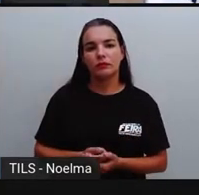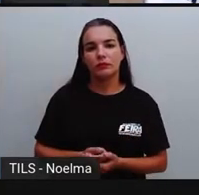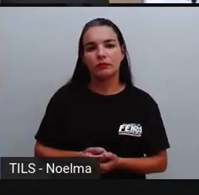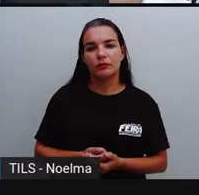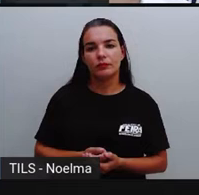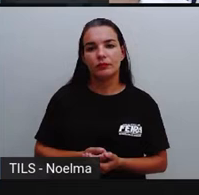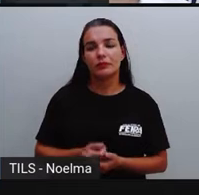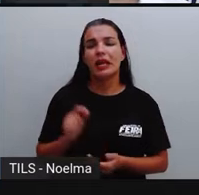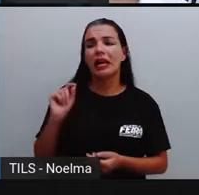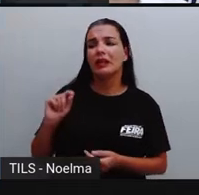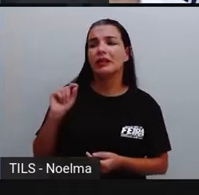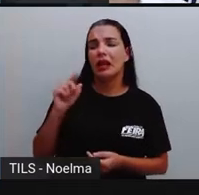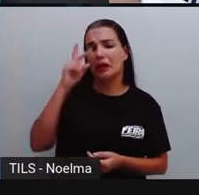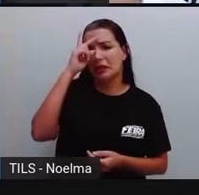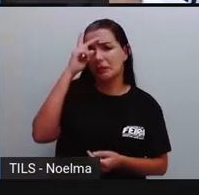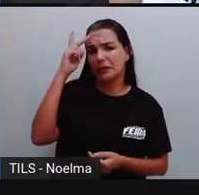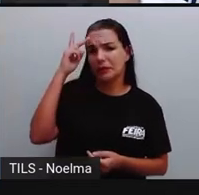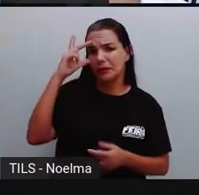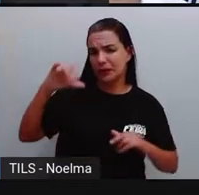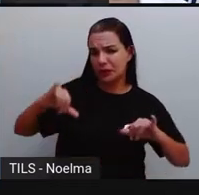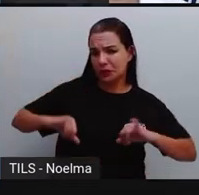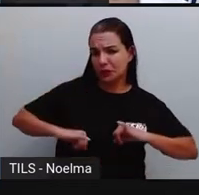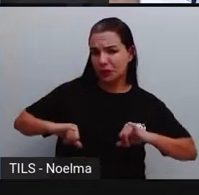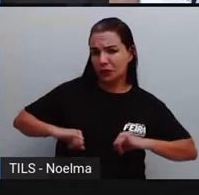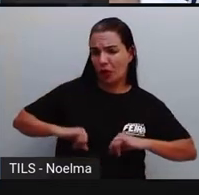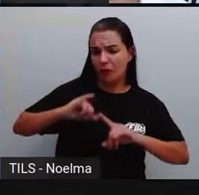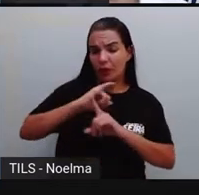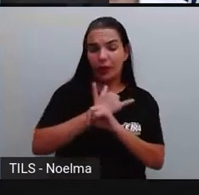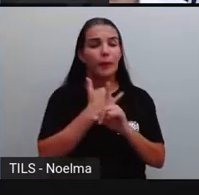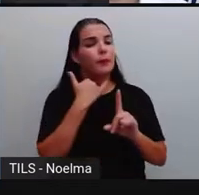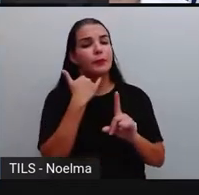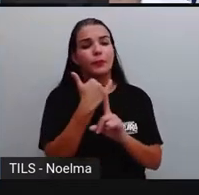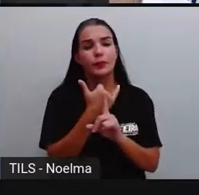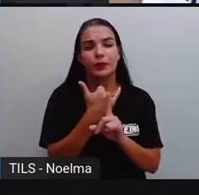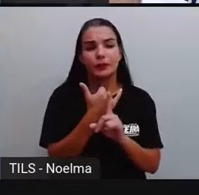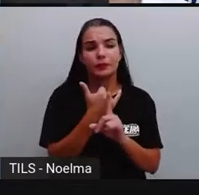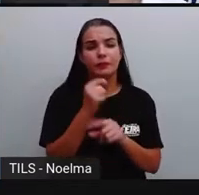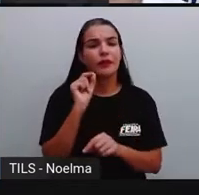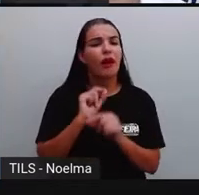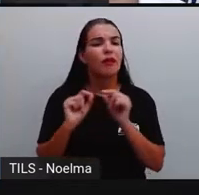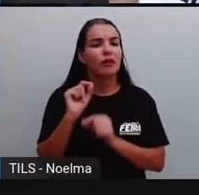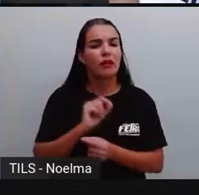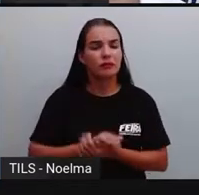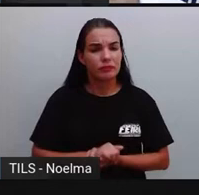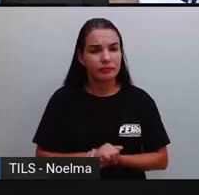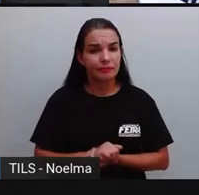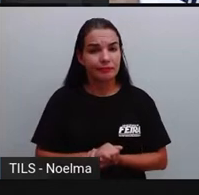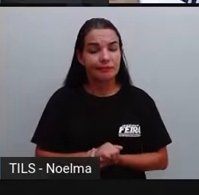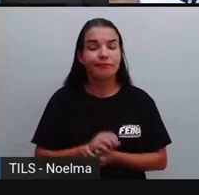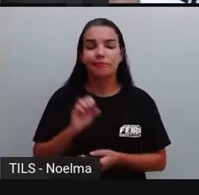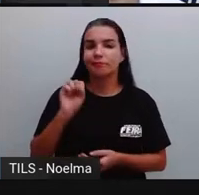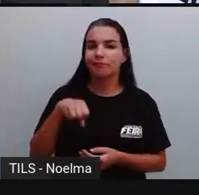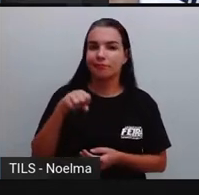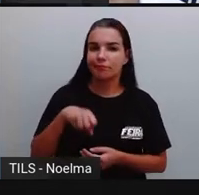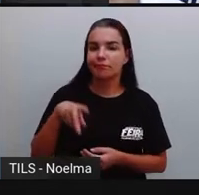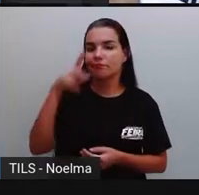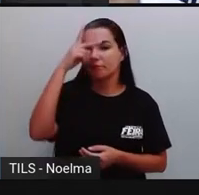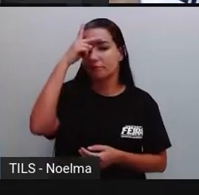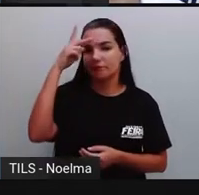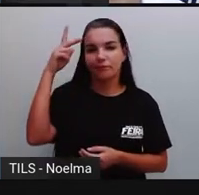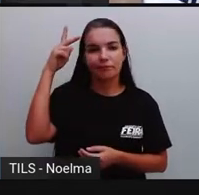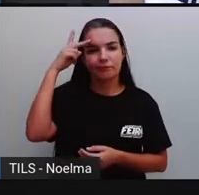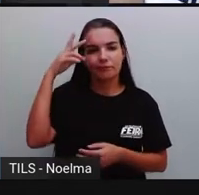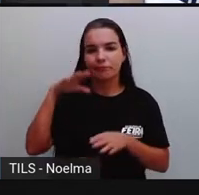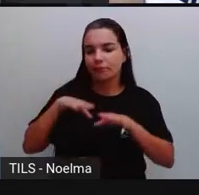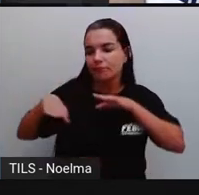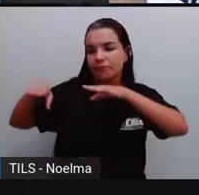E quem são, Pró, as vítimas do bullying? São pessoas, né, que não se enquadram no padrão